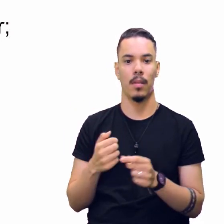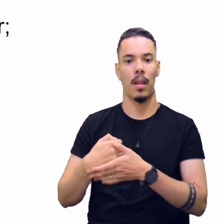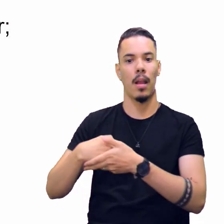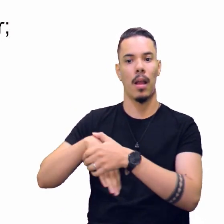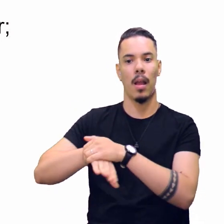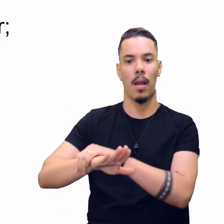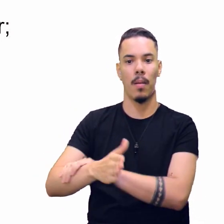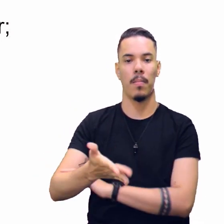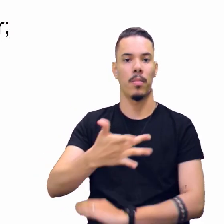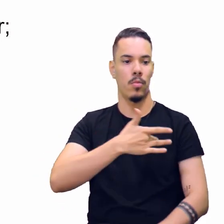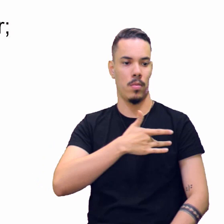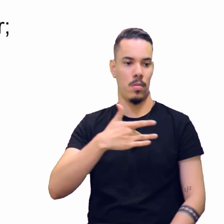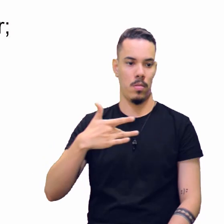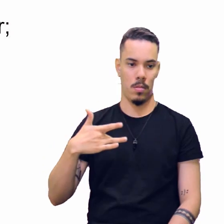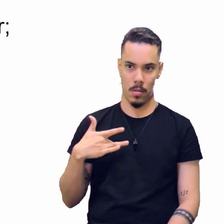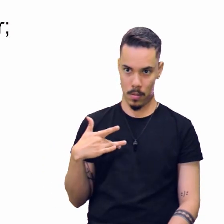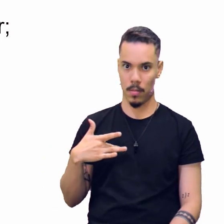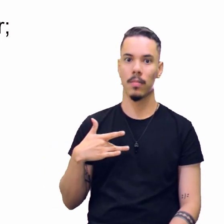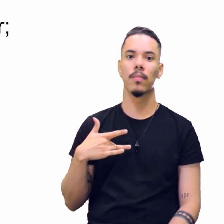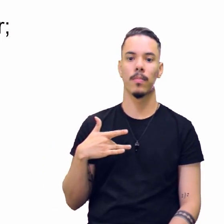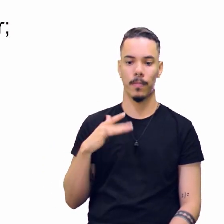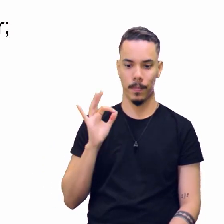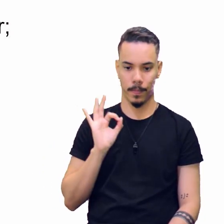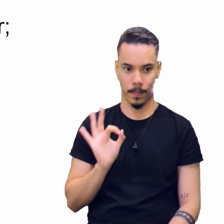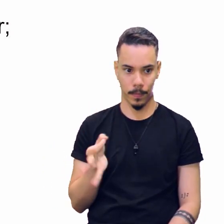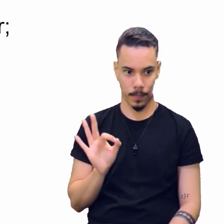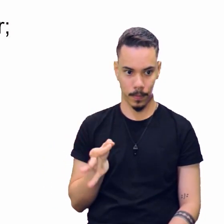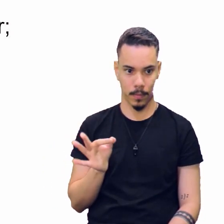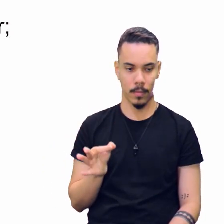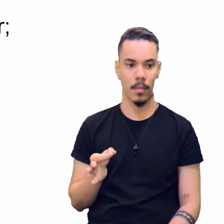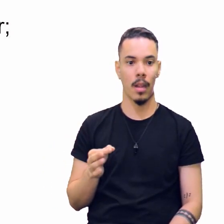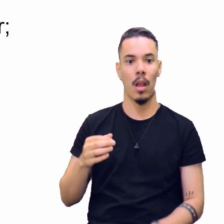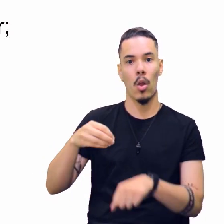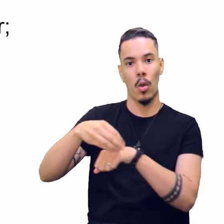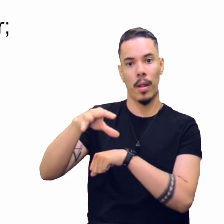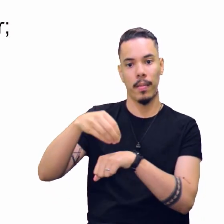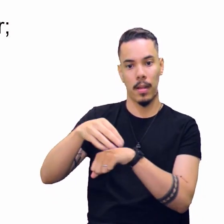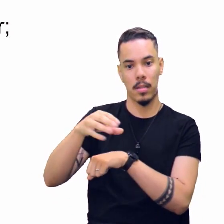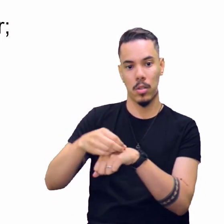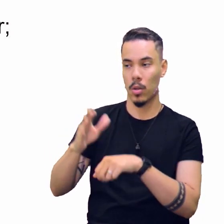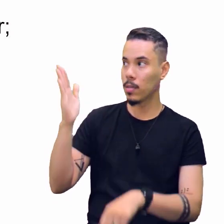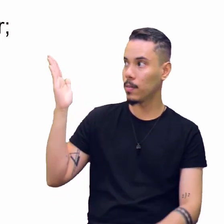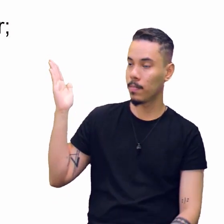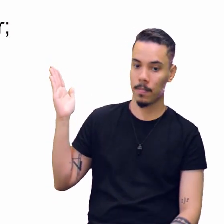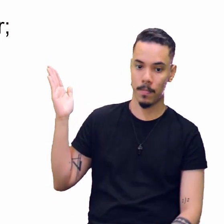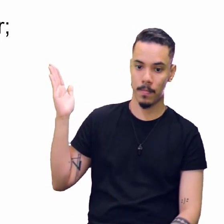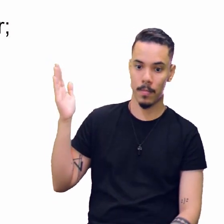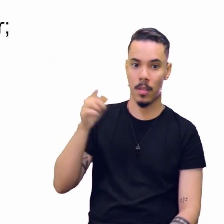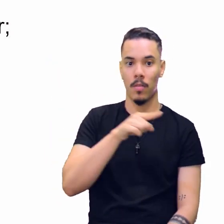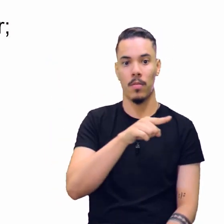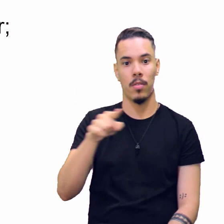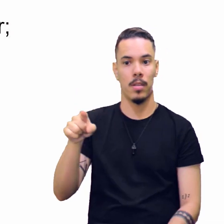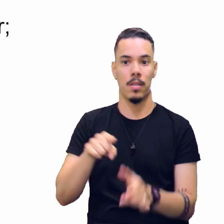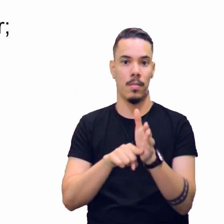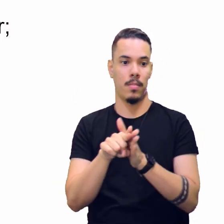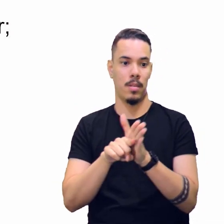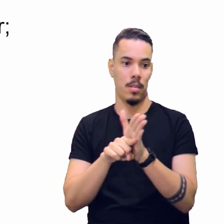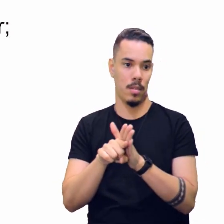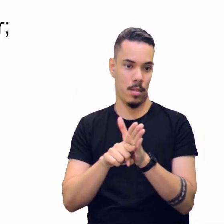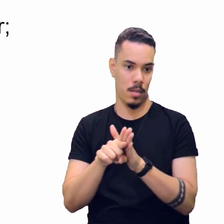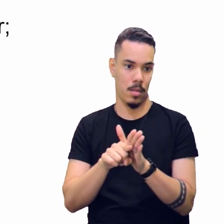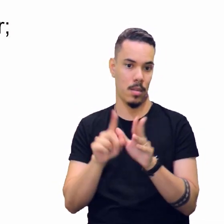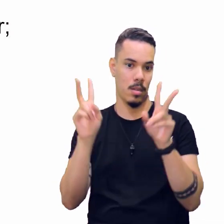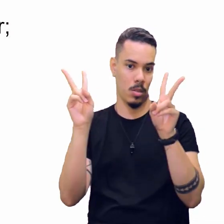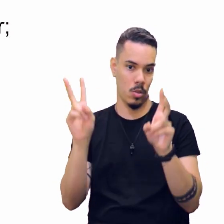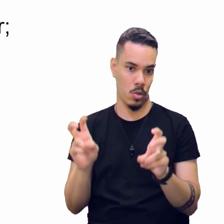Hábitos saudáveis. Exatamente. E aqui as orientações que você vai pesquisar sobre hábitos